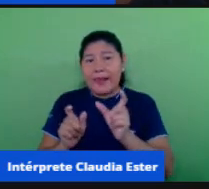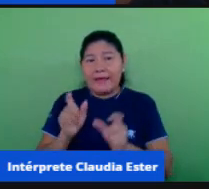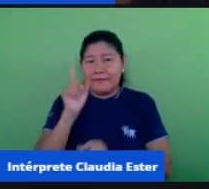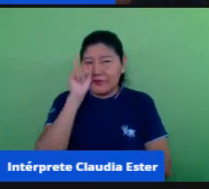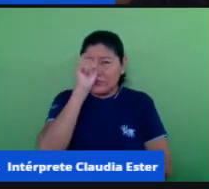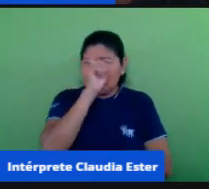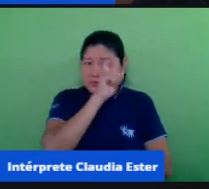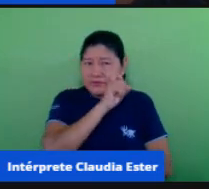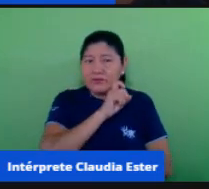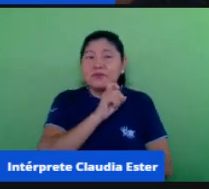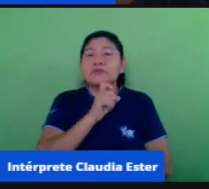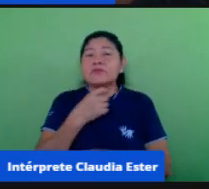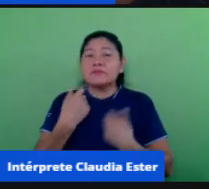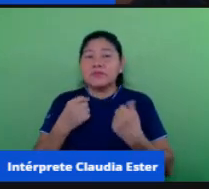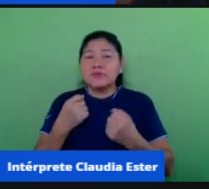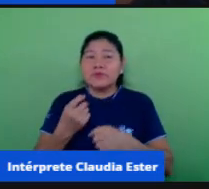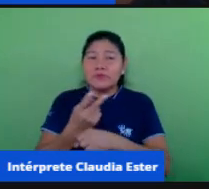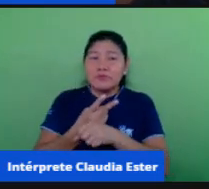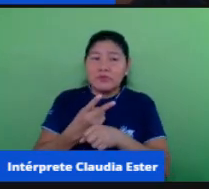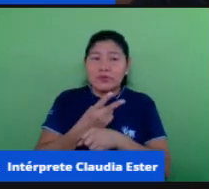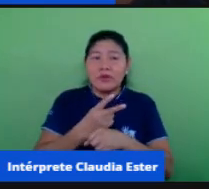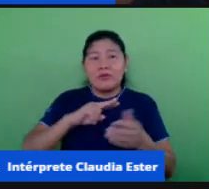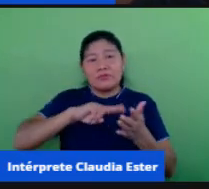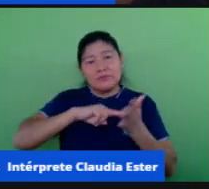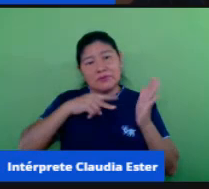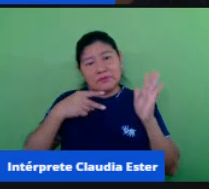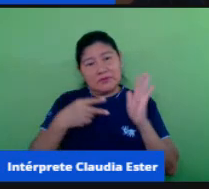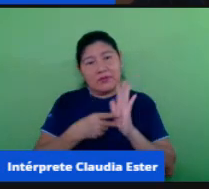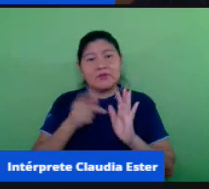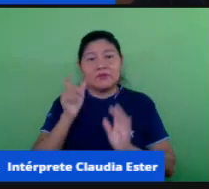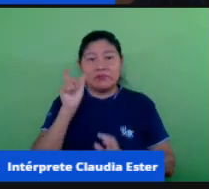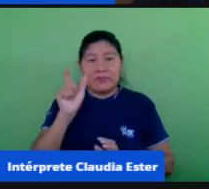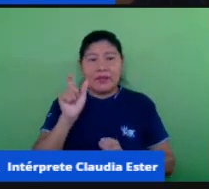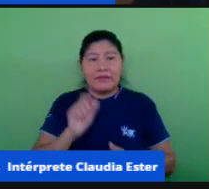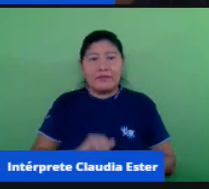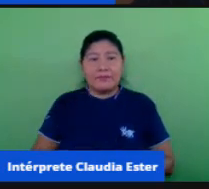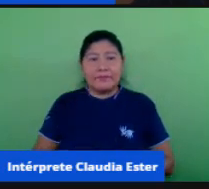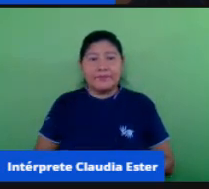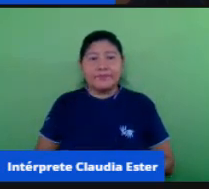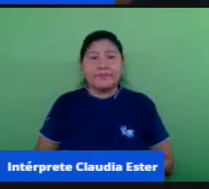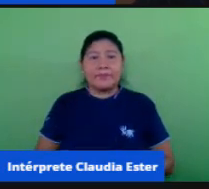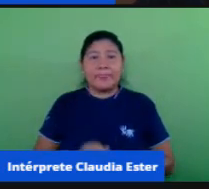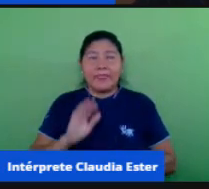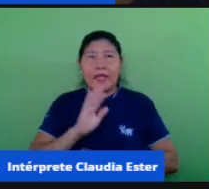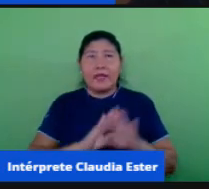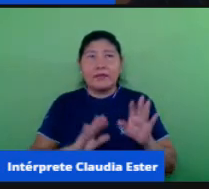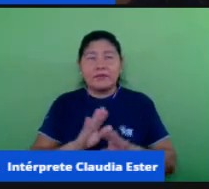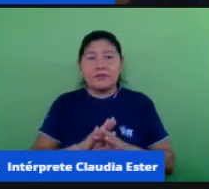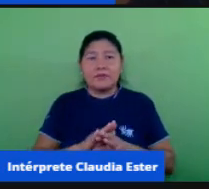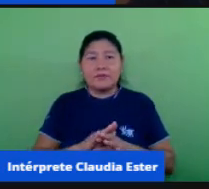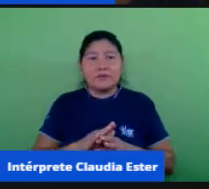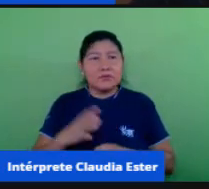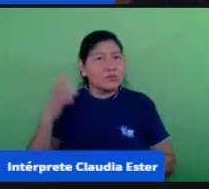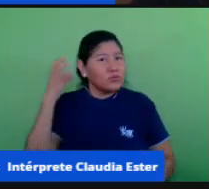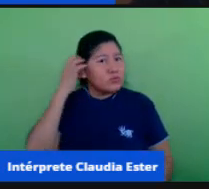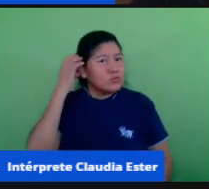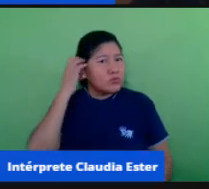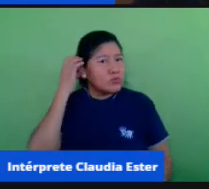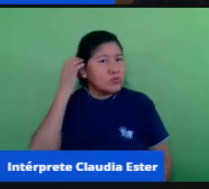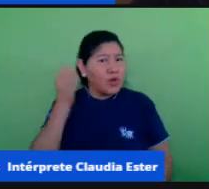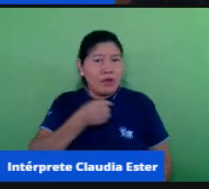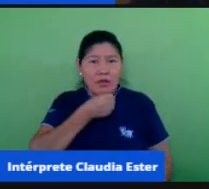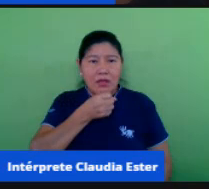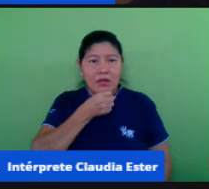ele né buscar isso às vezes o óbvio não é óbvio né é a gente pensa né